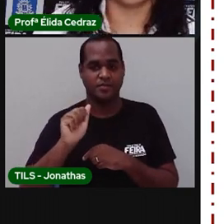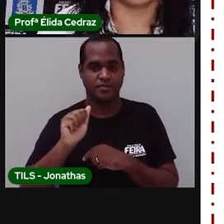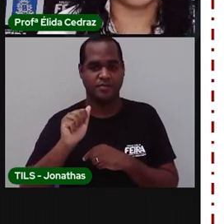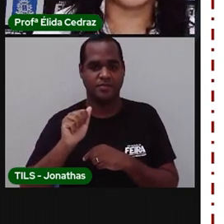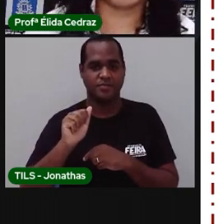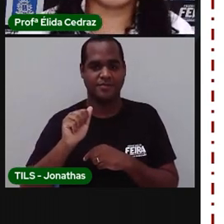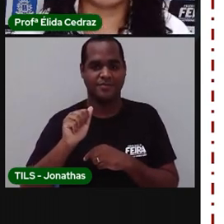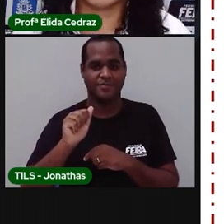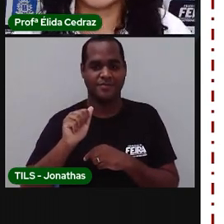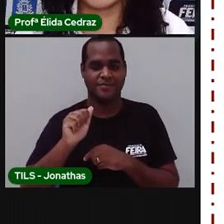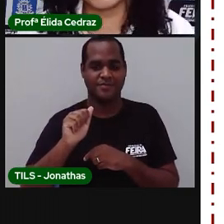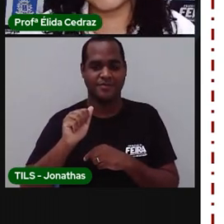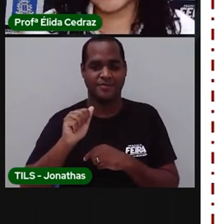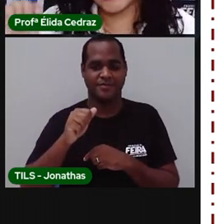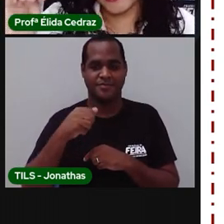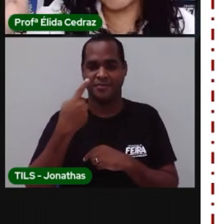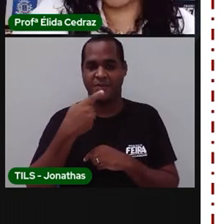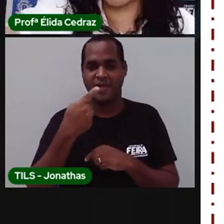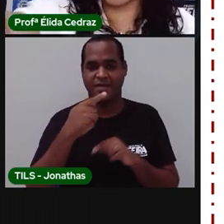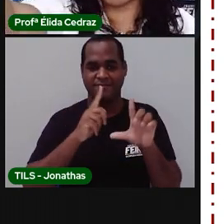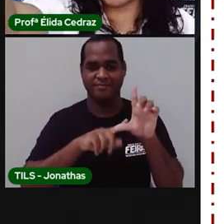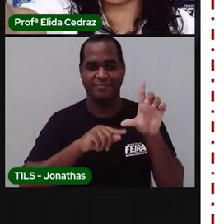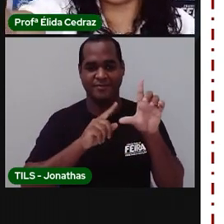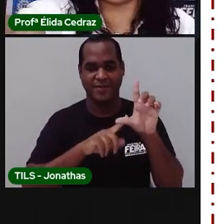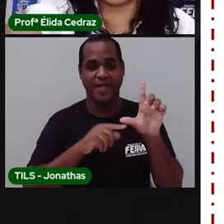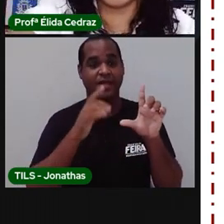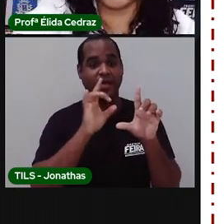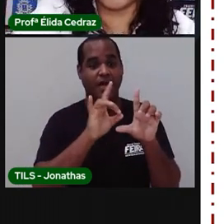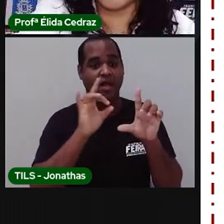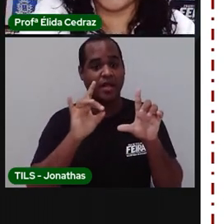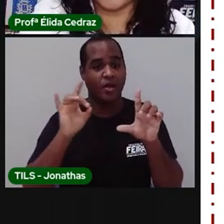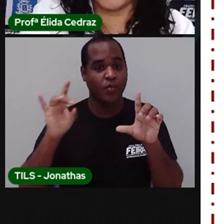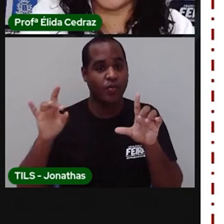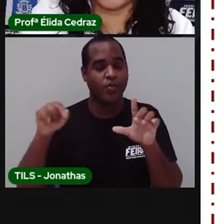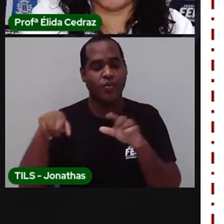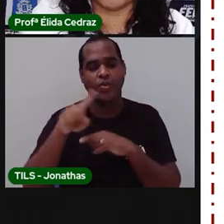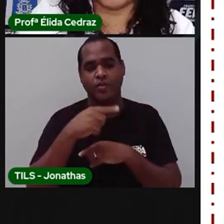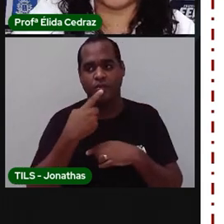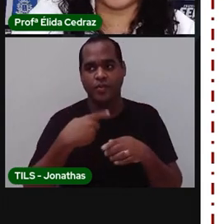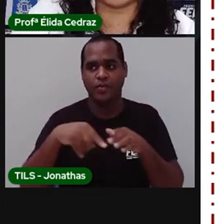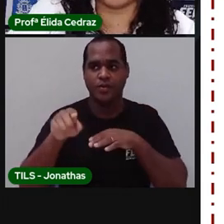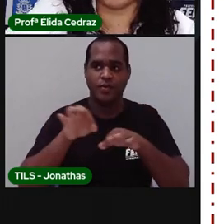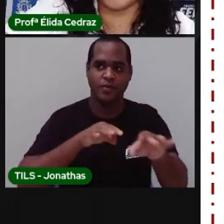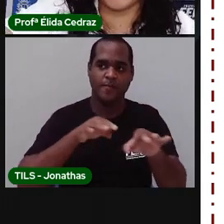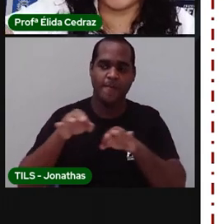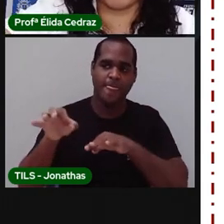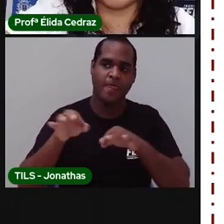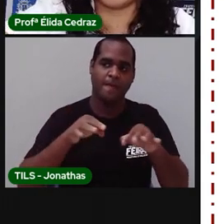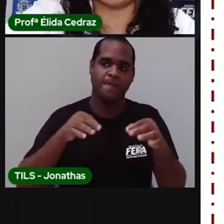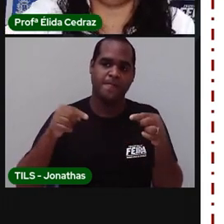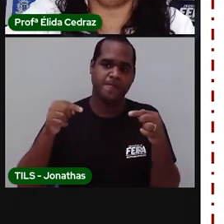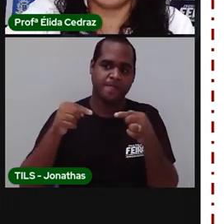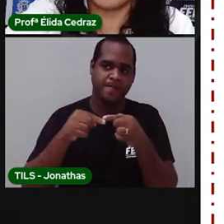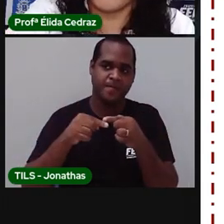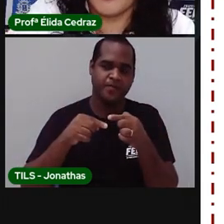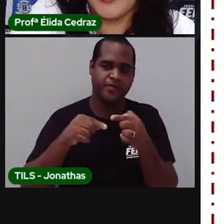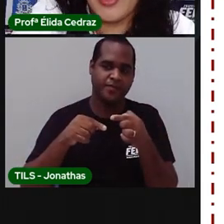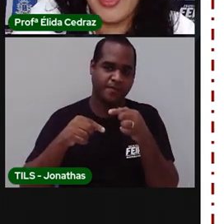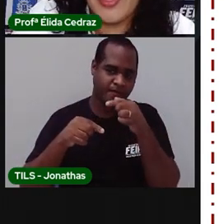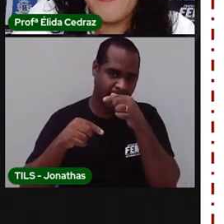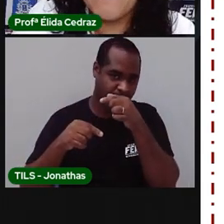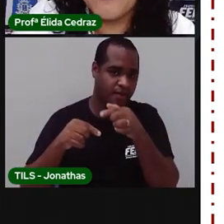Olha a primeira letra de cada palavrinha da lista que nós organizamos. Acompanhe aí a Prózinha, ó.